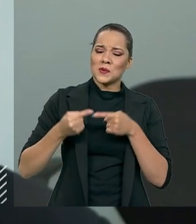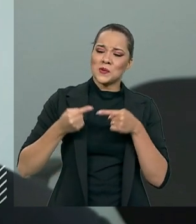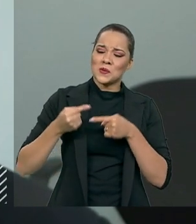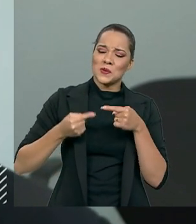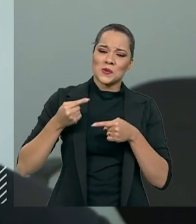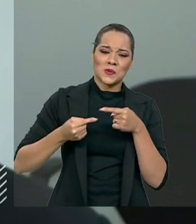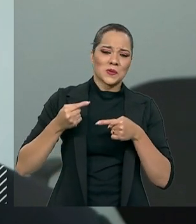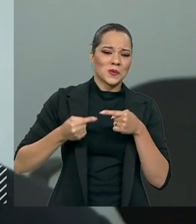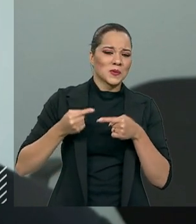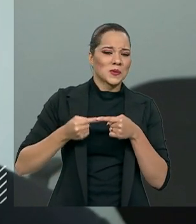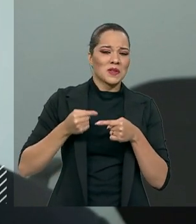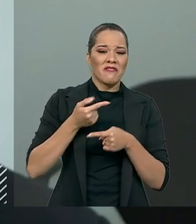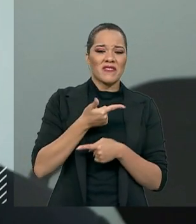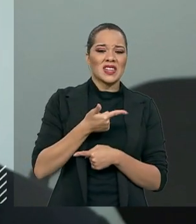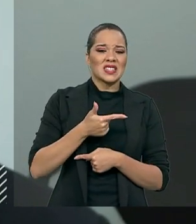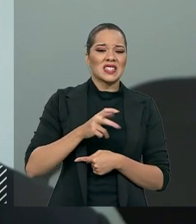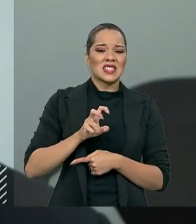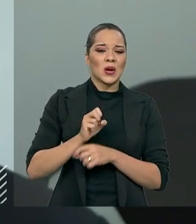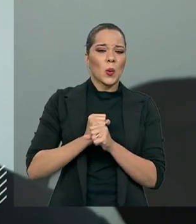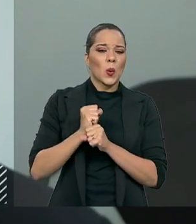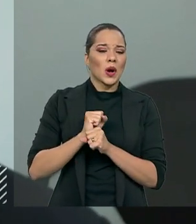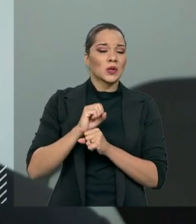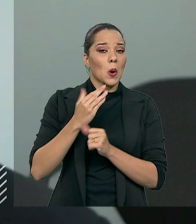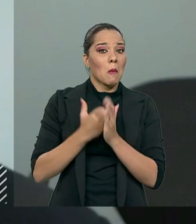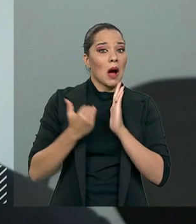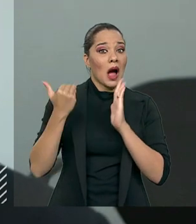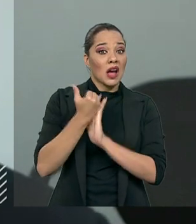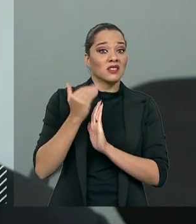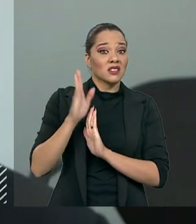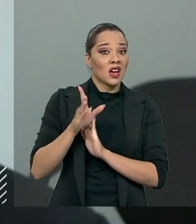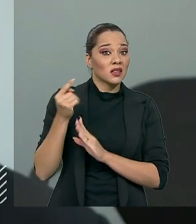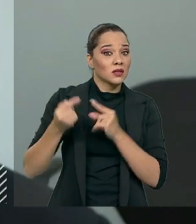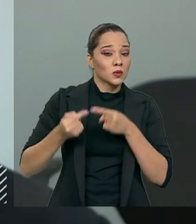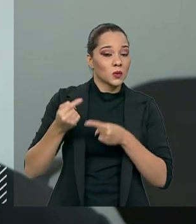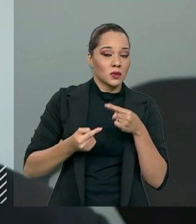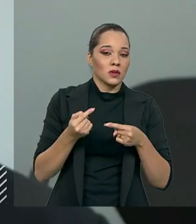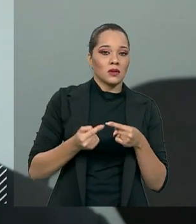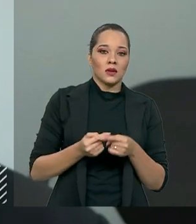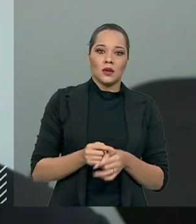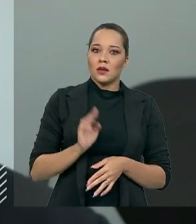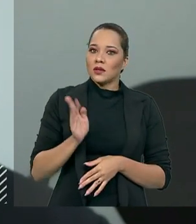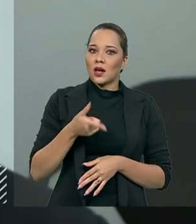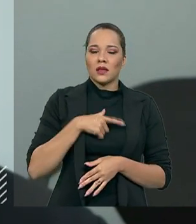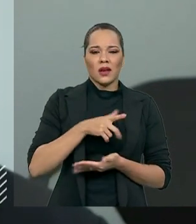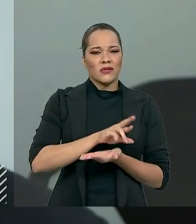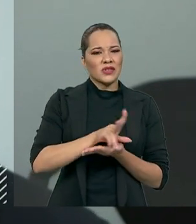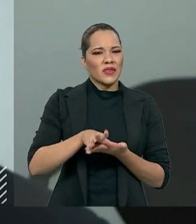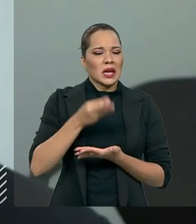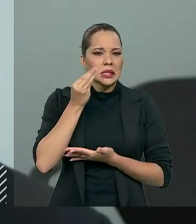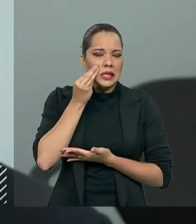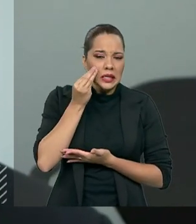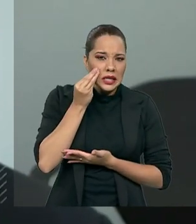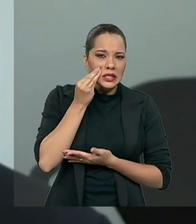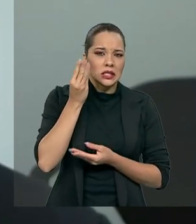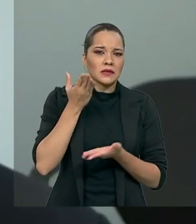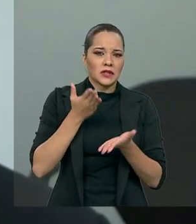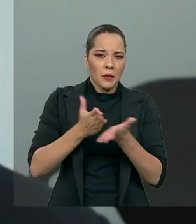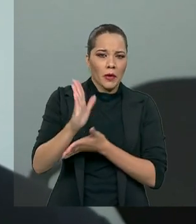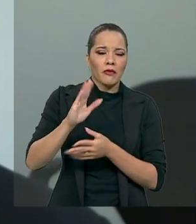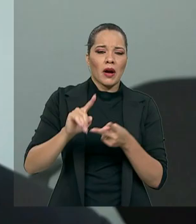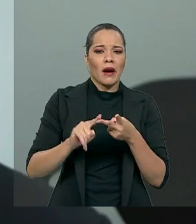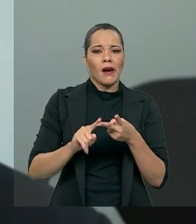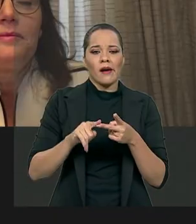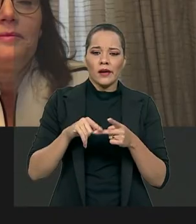25 anos ou mais. Então, a gente já teve diversas tentativas e